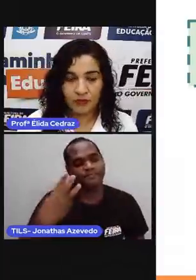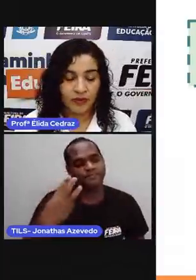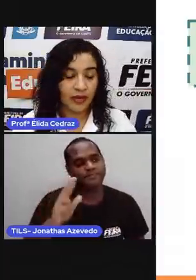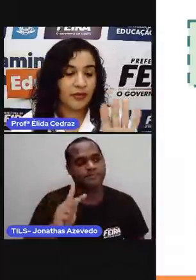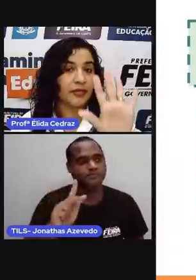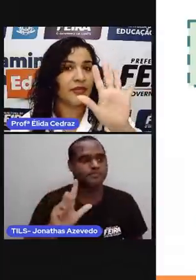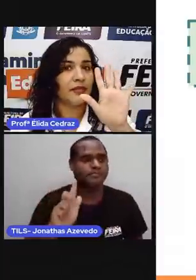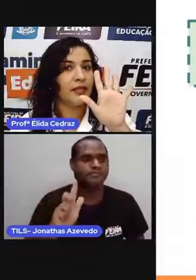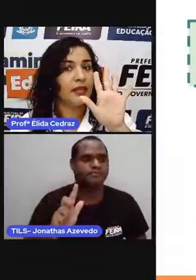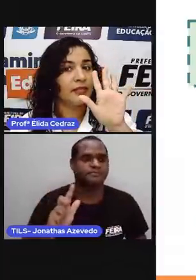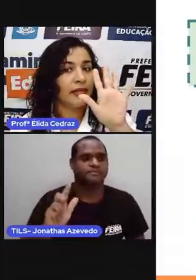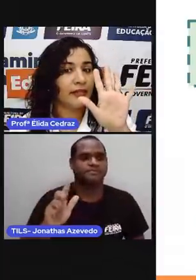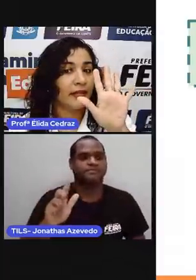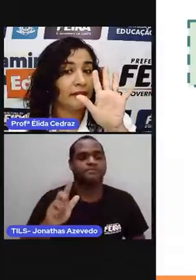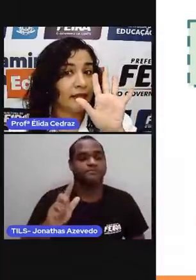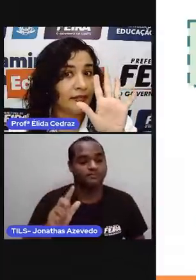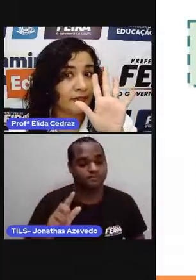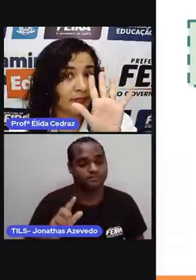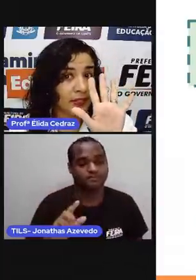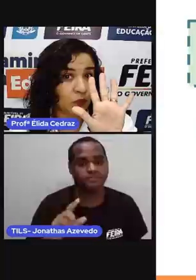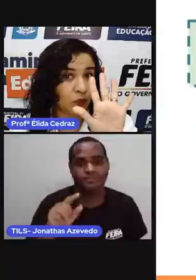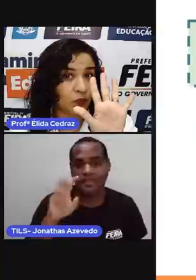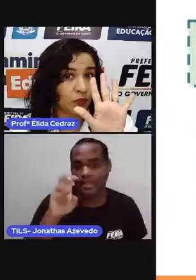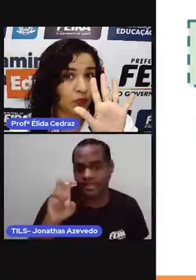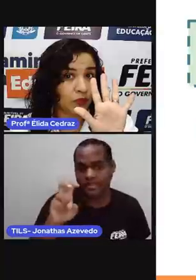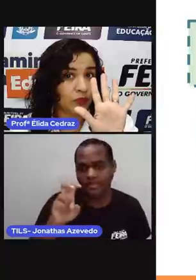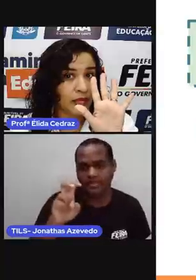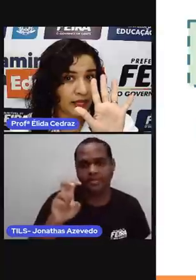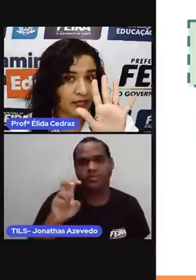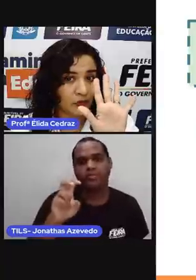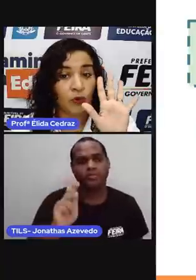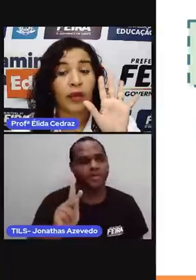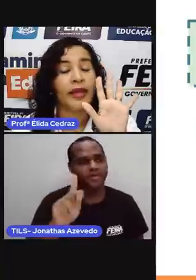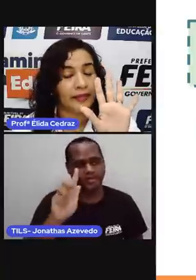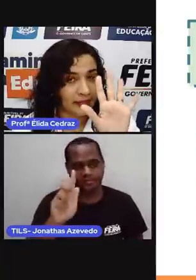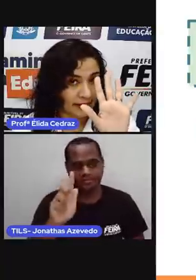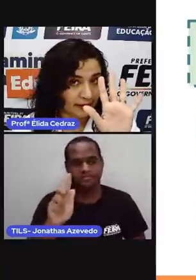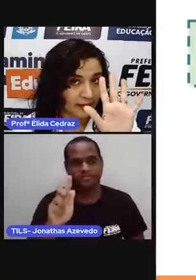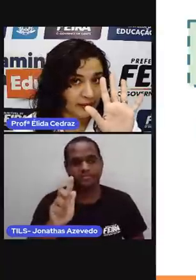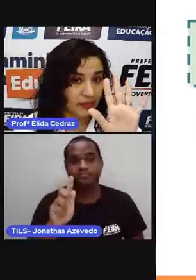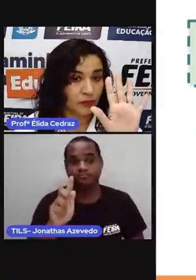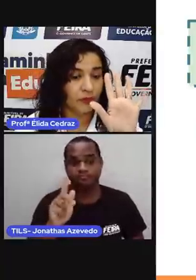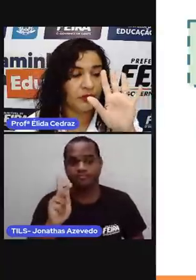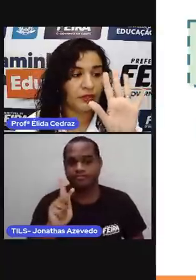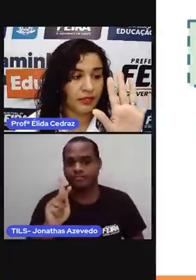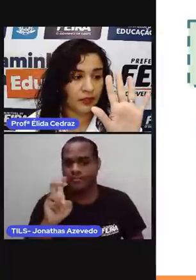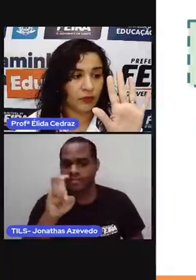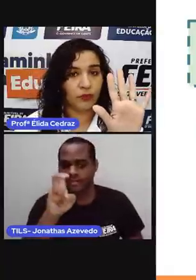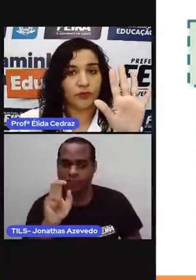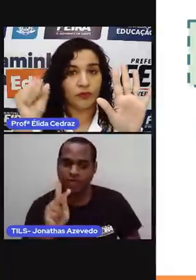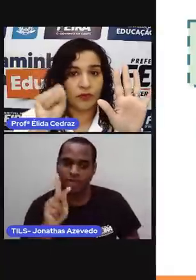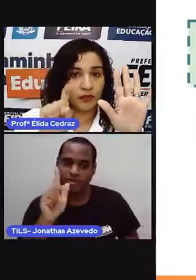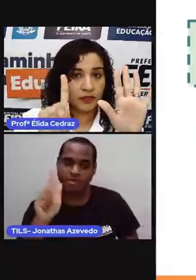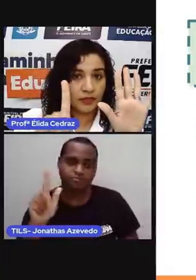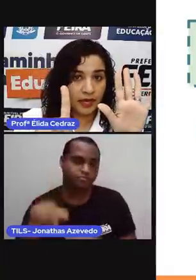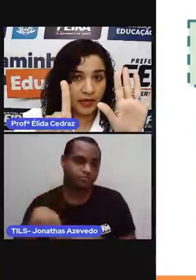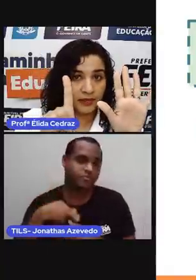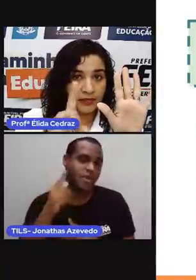Vamos ver? Tatá tem cinco. Não é isso? Ou, é, tatá tem cinco. Cinco.